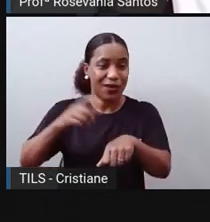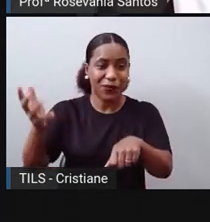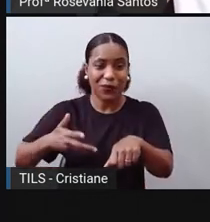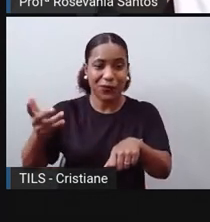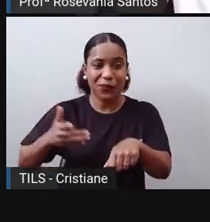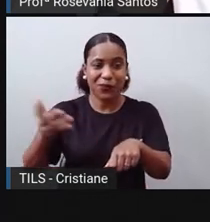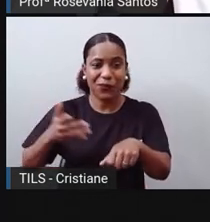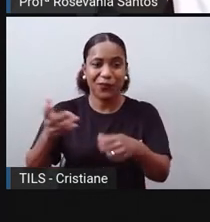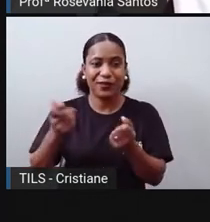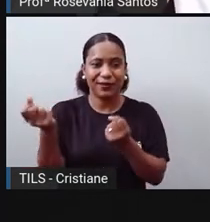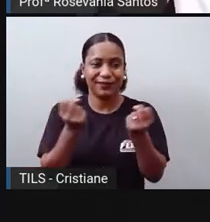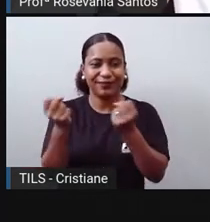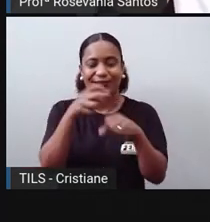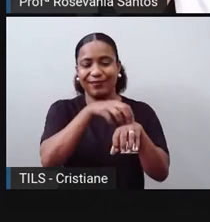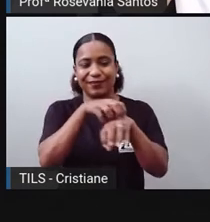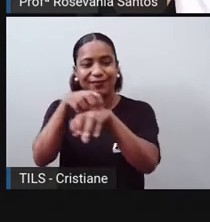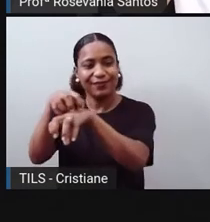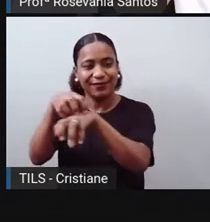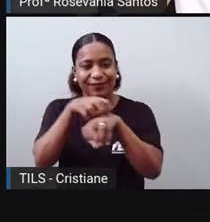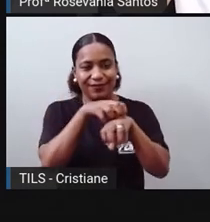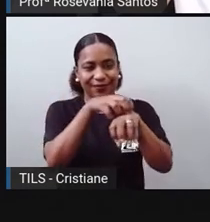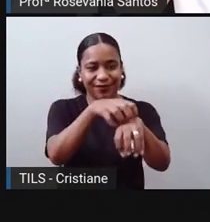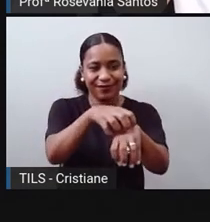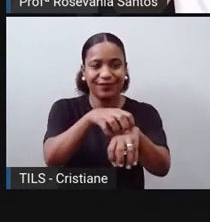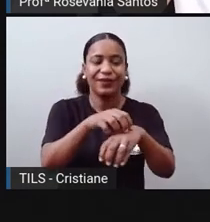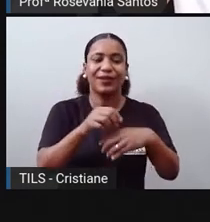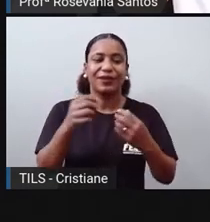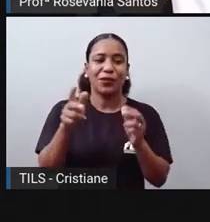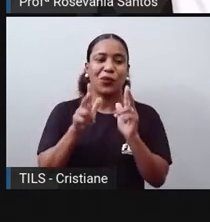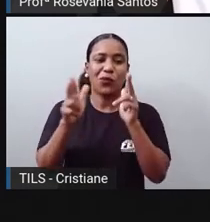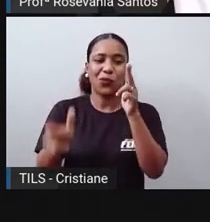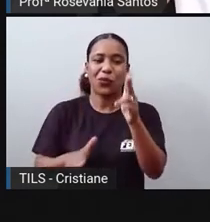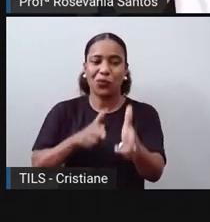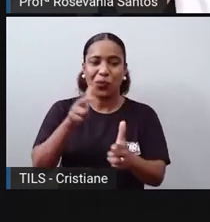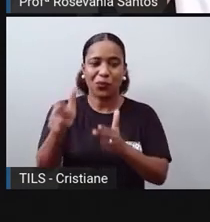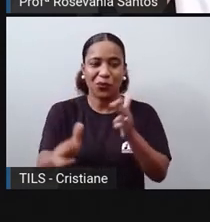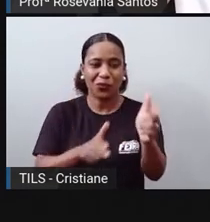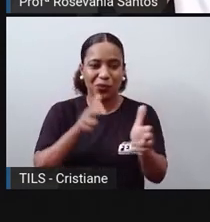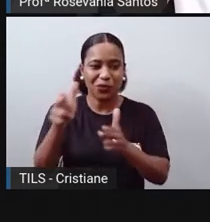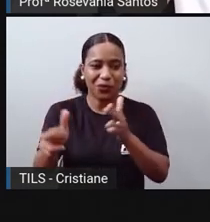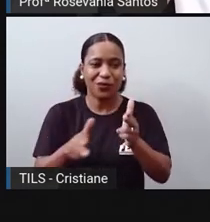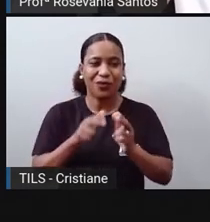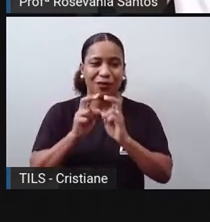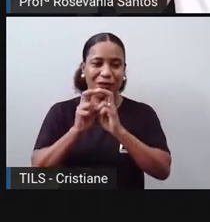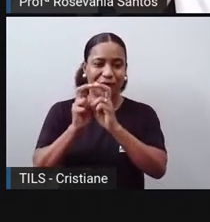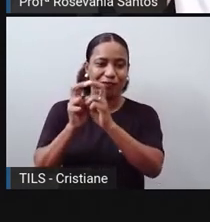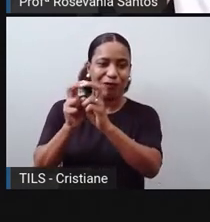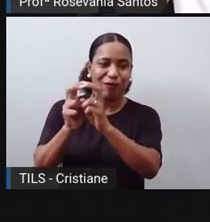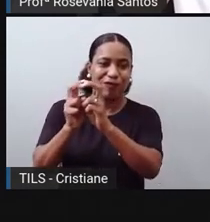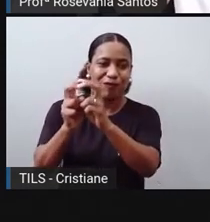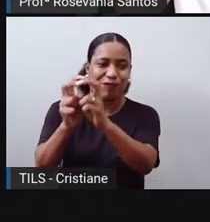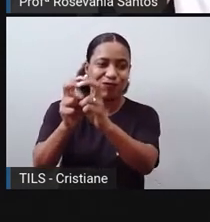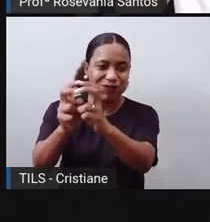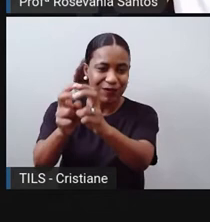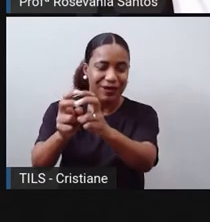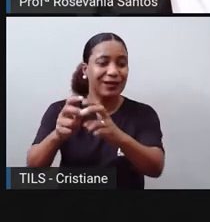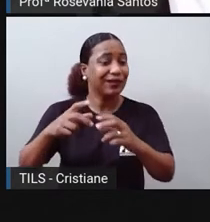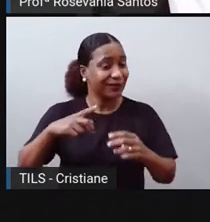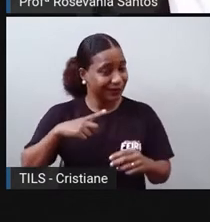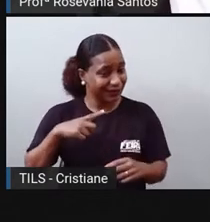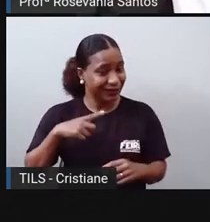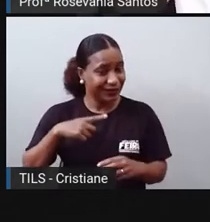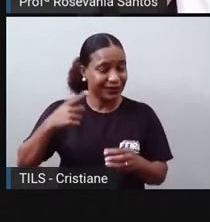revolução industrial, que a gente começou a utilizar outros tipos de combustíveis, percebemos que o mundo deu uma encurtadinha.